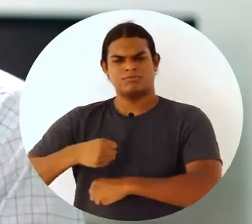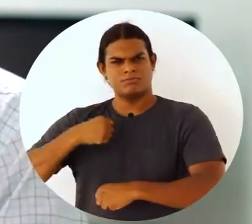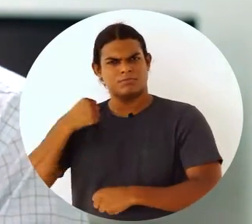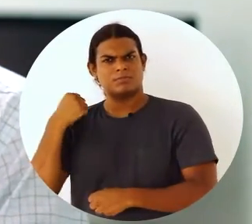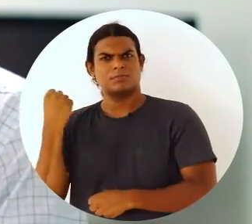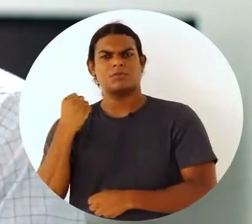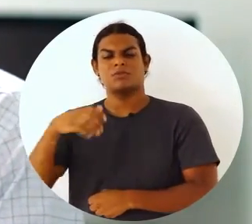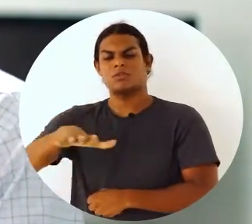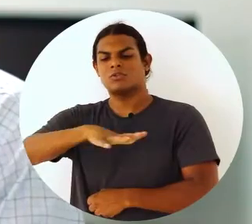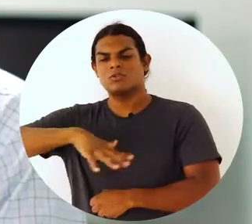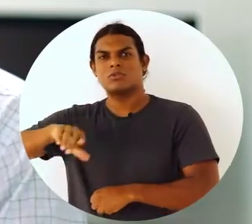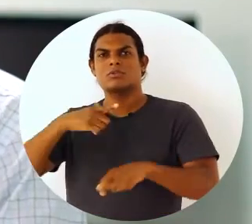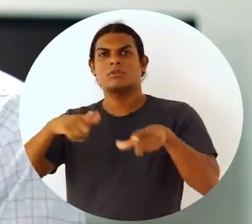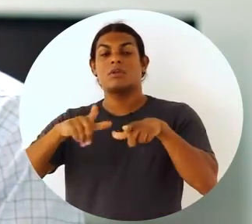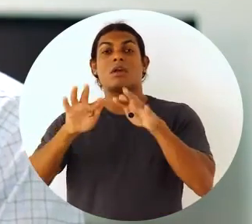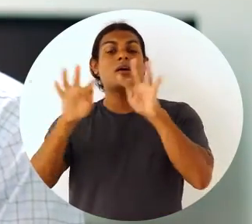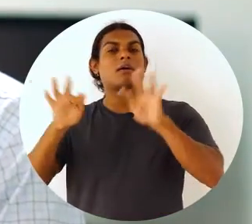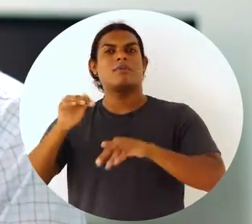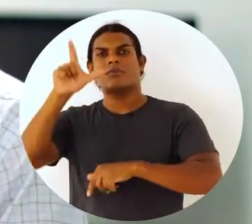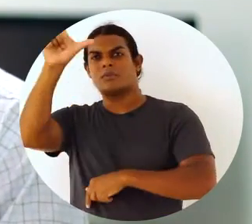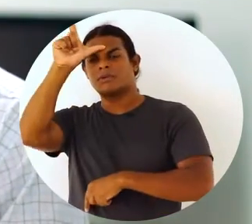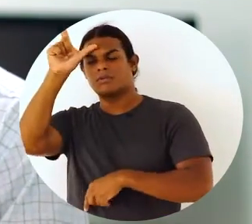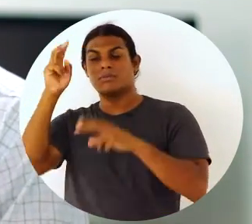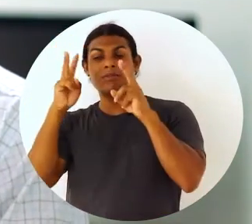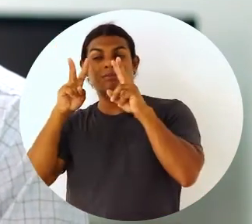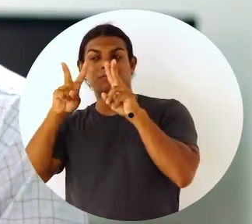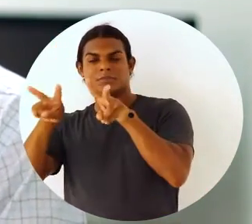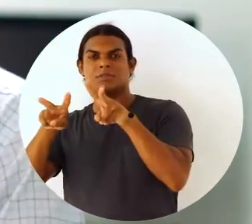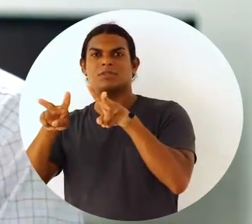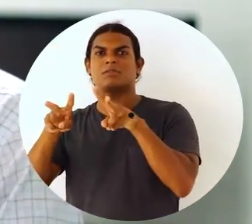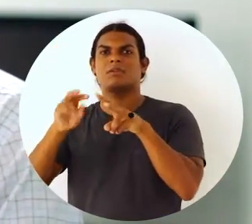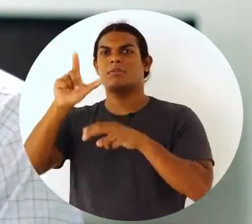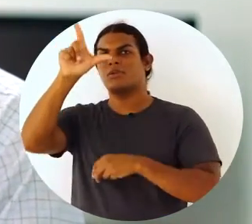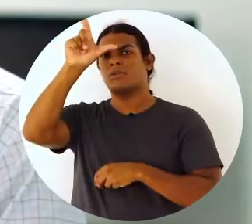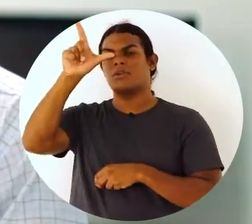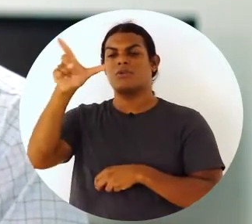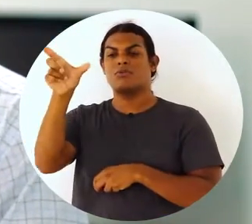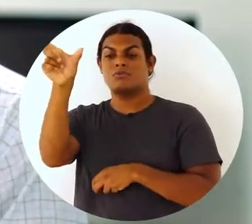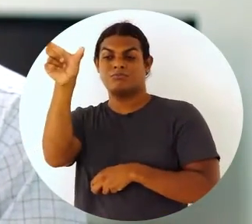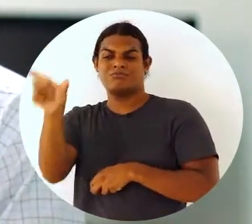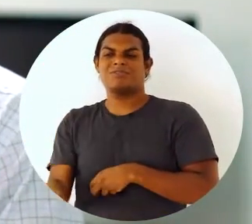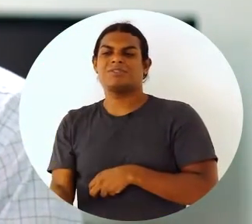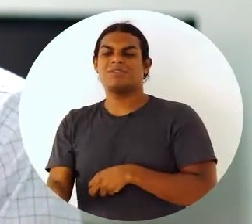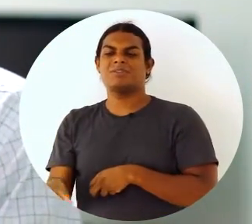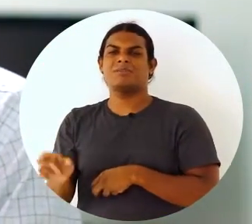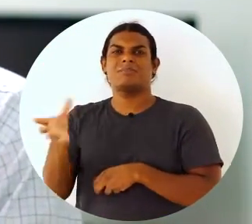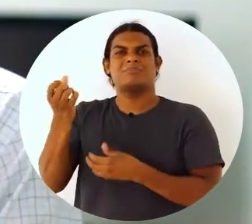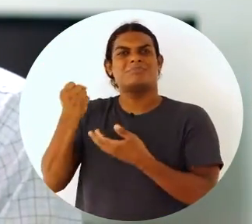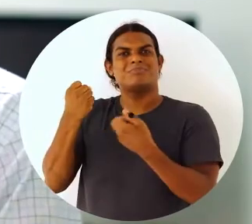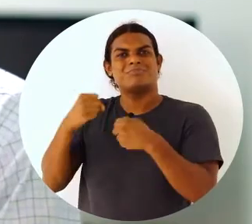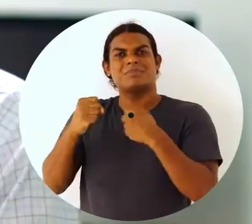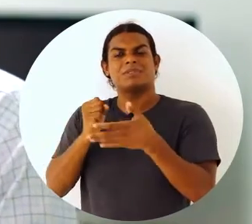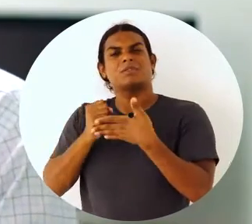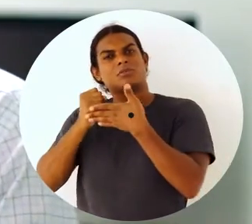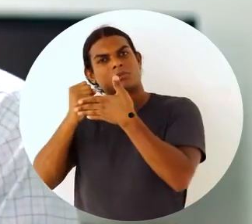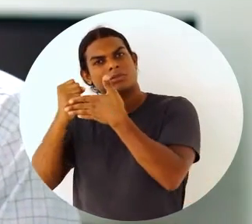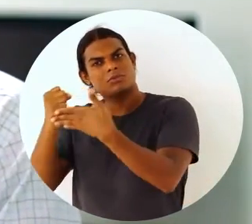o líder enxerga o indivíduo, se o líder enxerga o indivíduo como um ser mais preguiçoso, como um ser que precisa mais de um